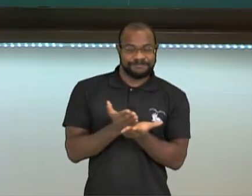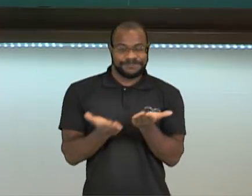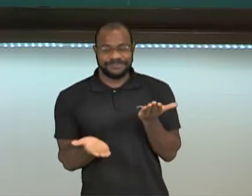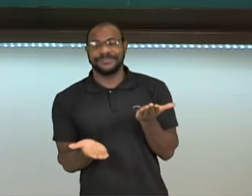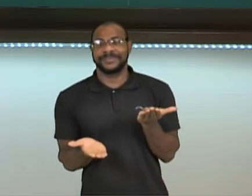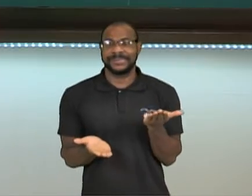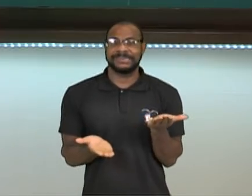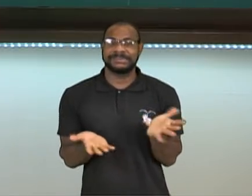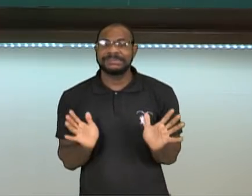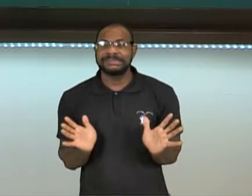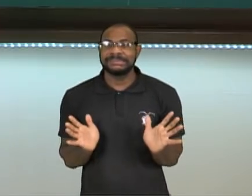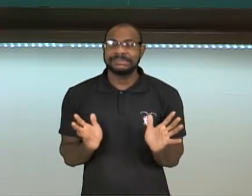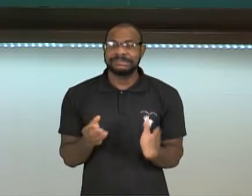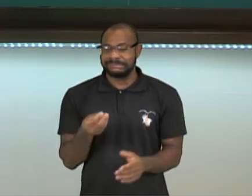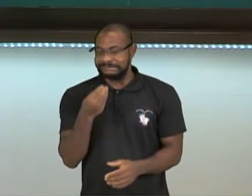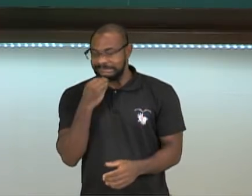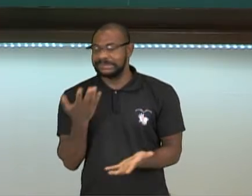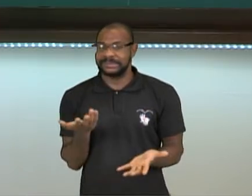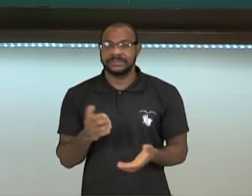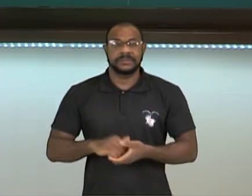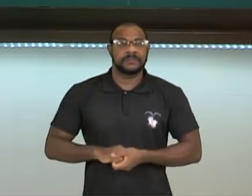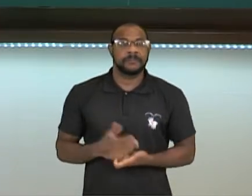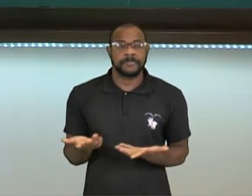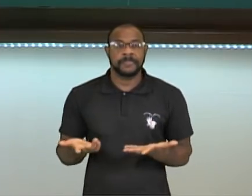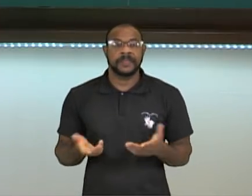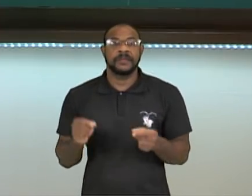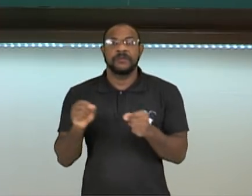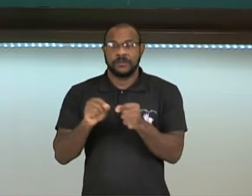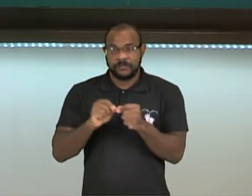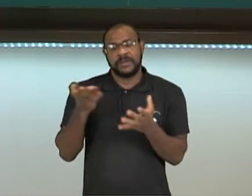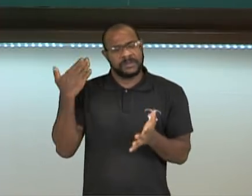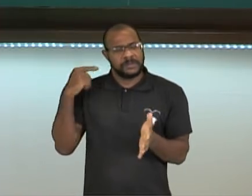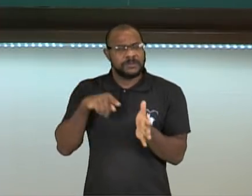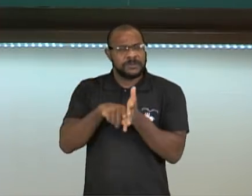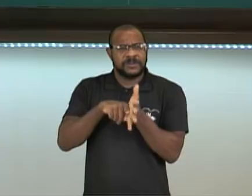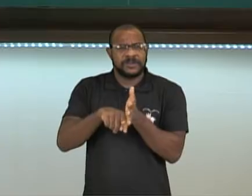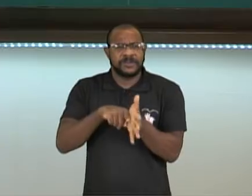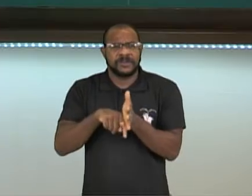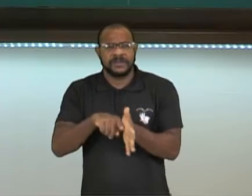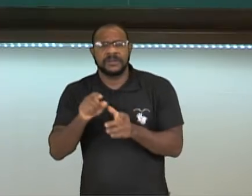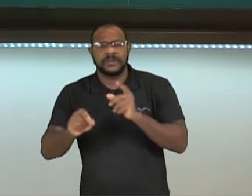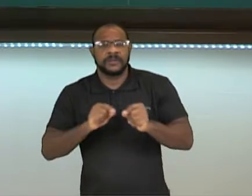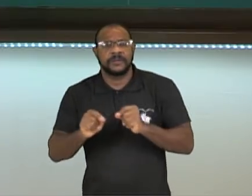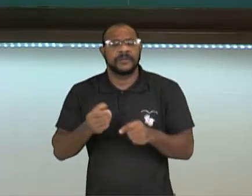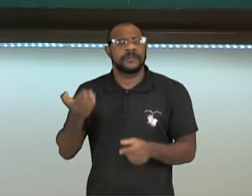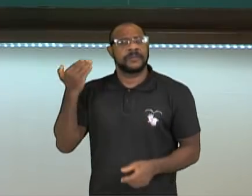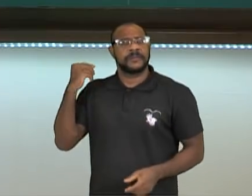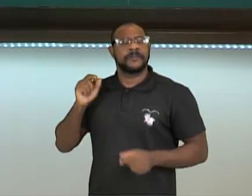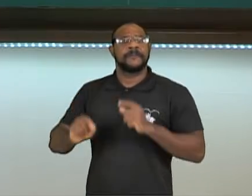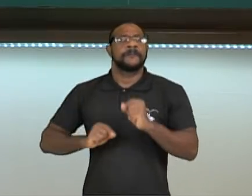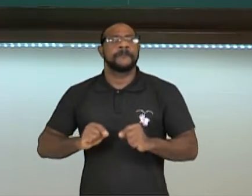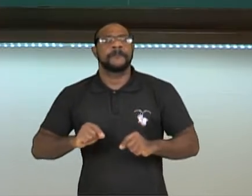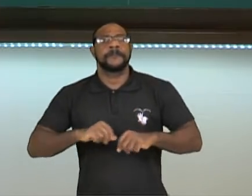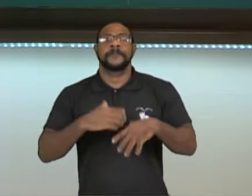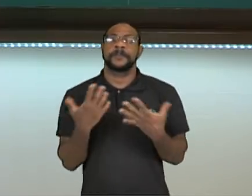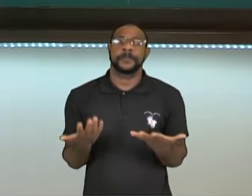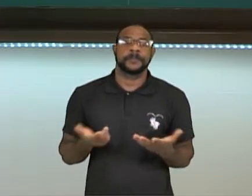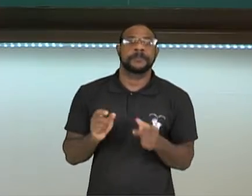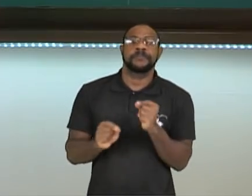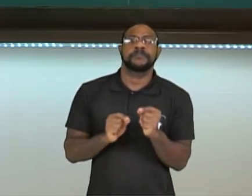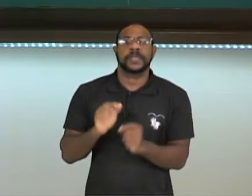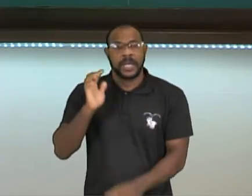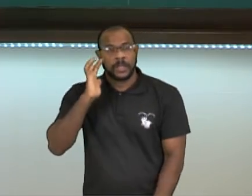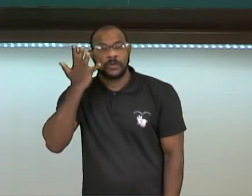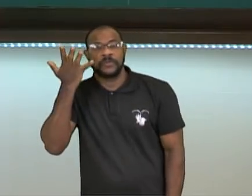aí, gente. Foi feita uma pesquisa ali nas ilhas Falklands ou Malvinas para